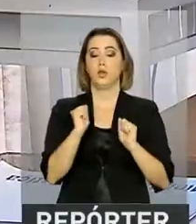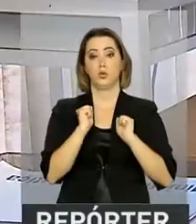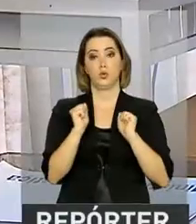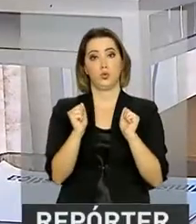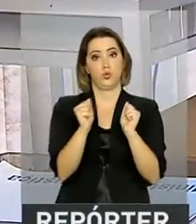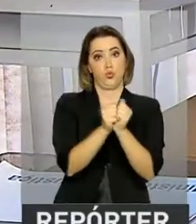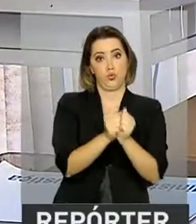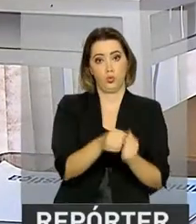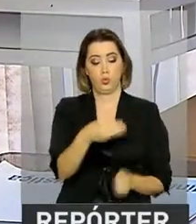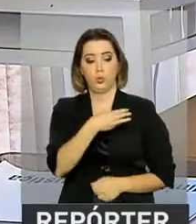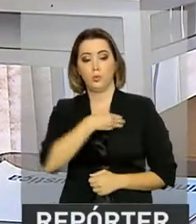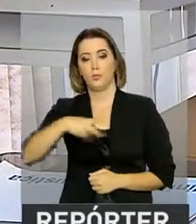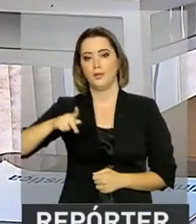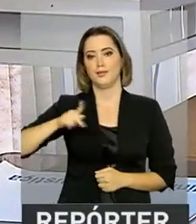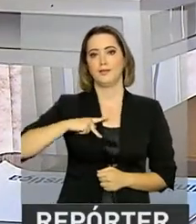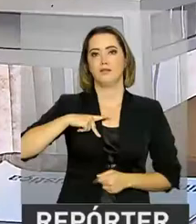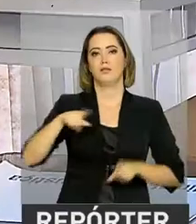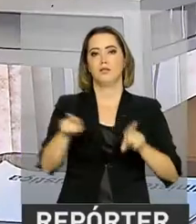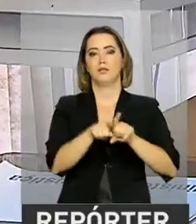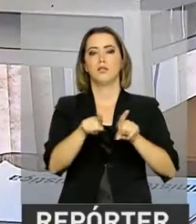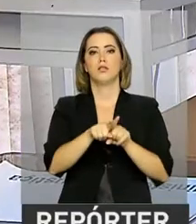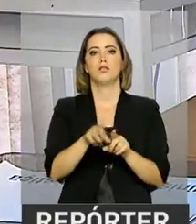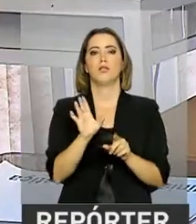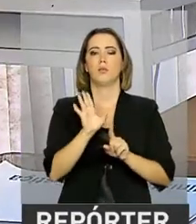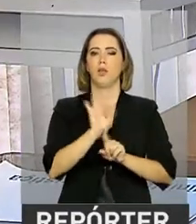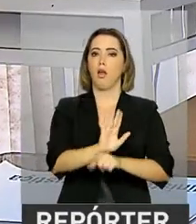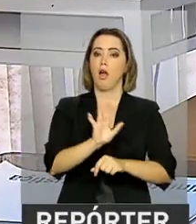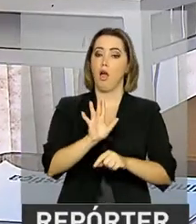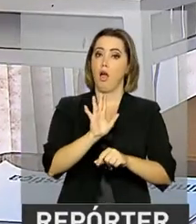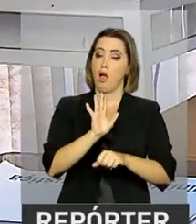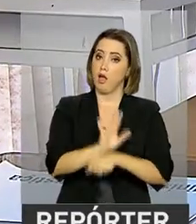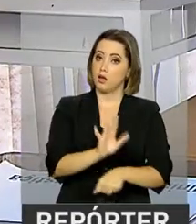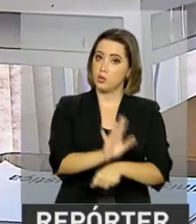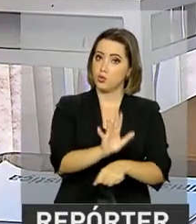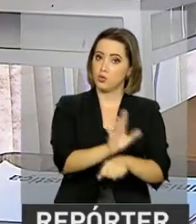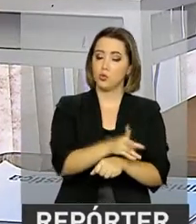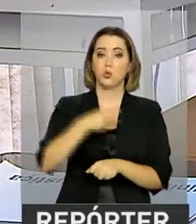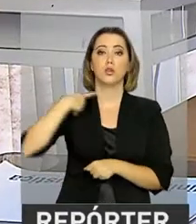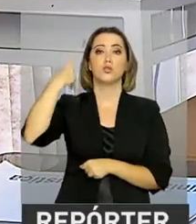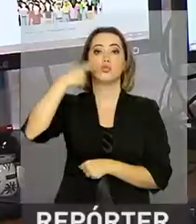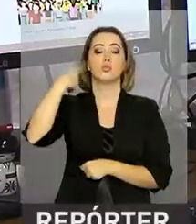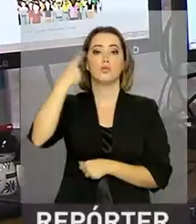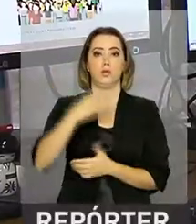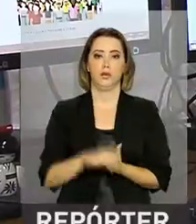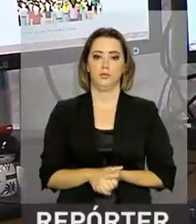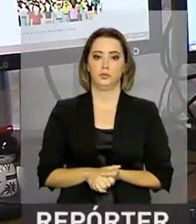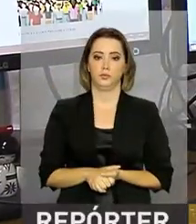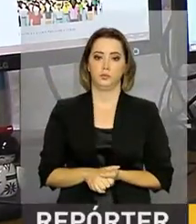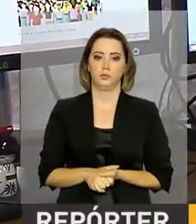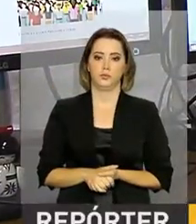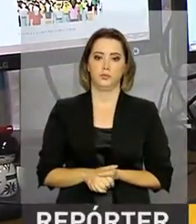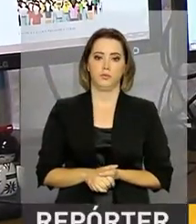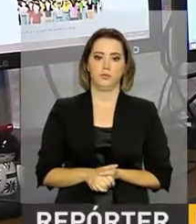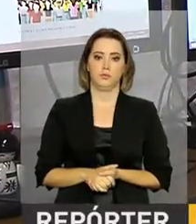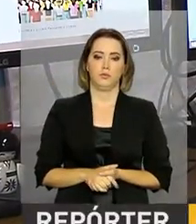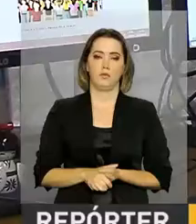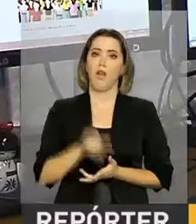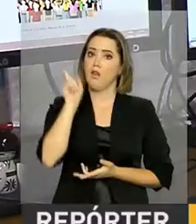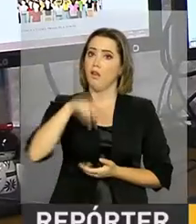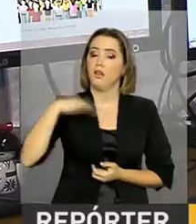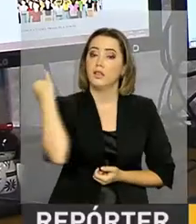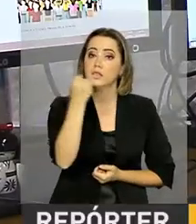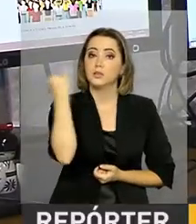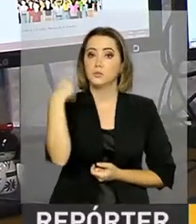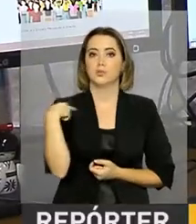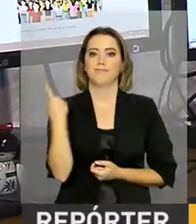presença do Ministério Público e com assistência de advogado ou defensor público. O mais importante é a